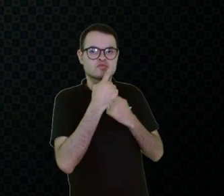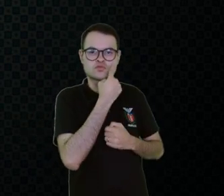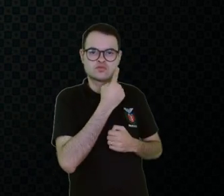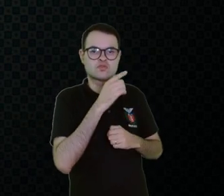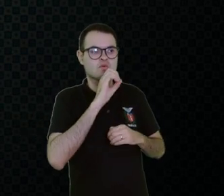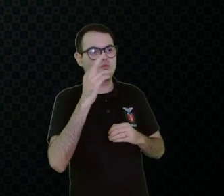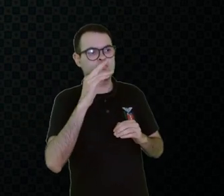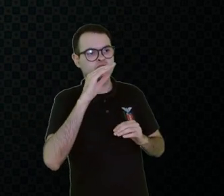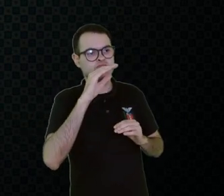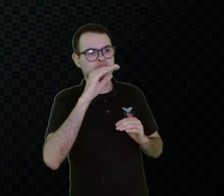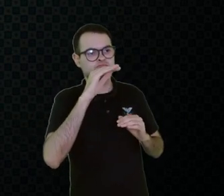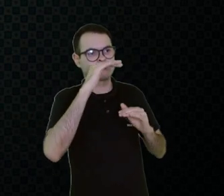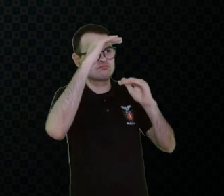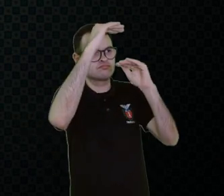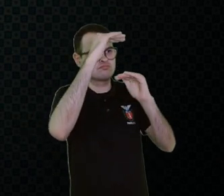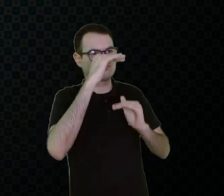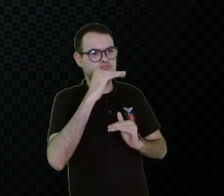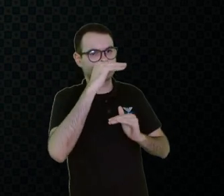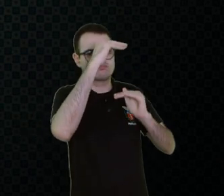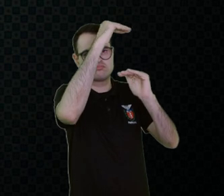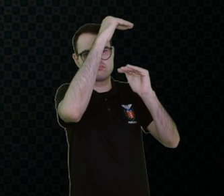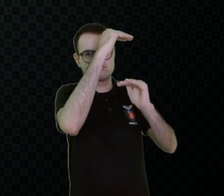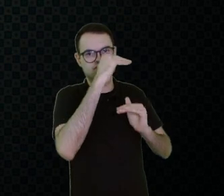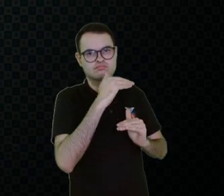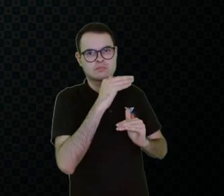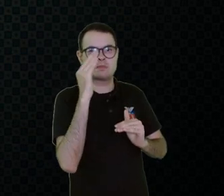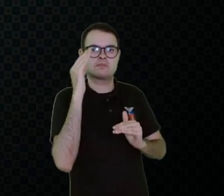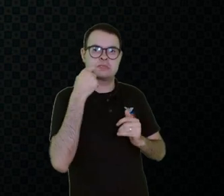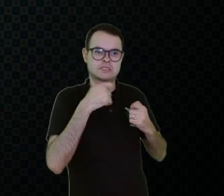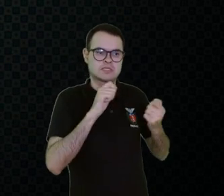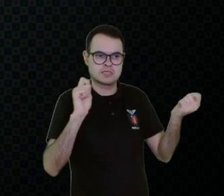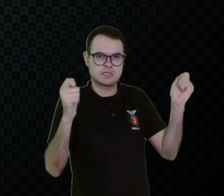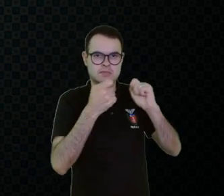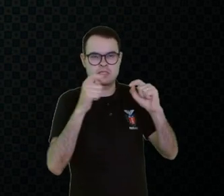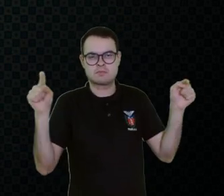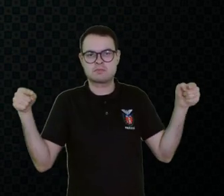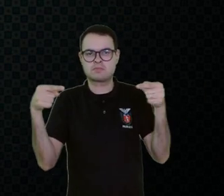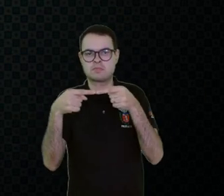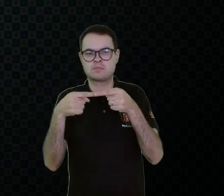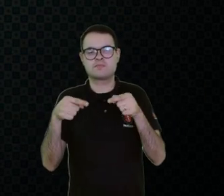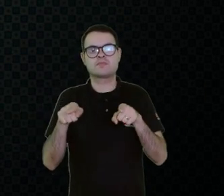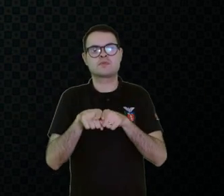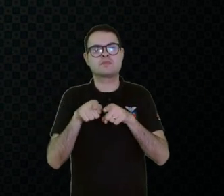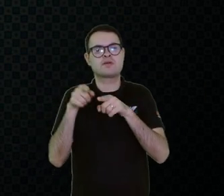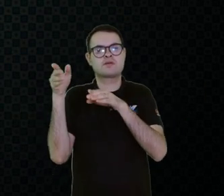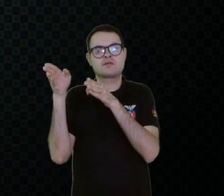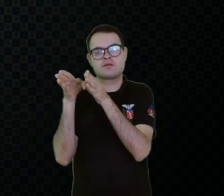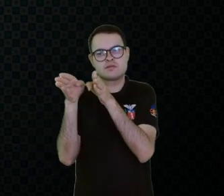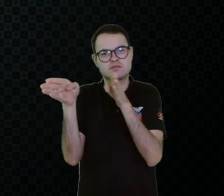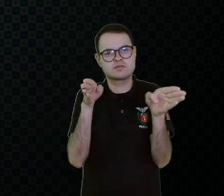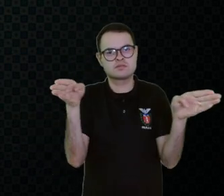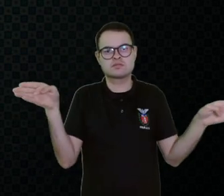posicionado. A precisão do acesso. Então, a gente precisa ter o máximo de certeza